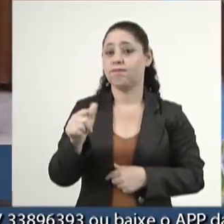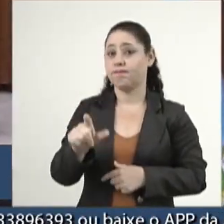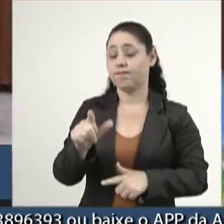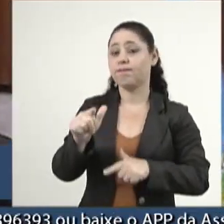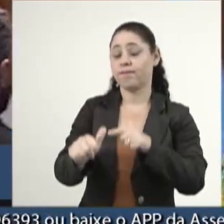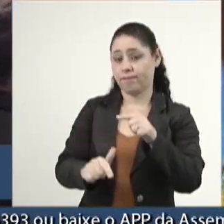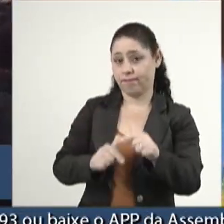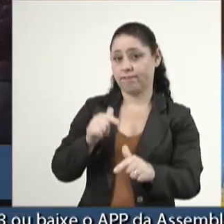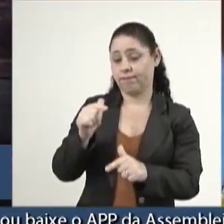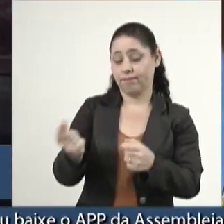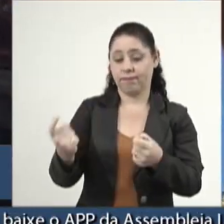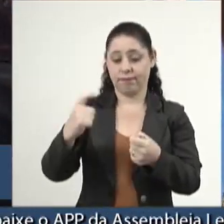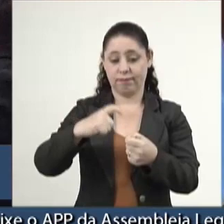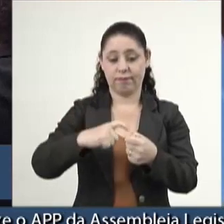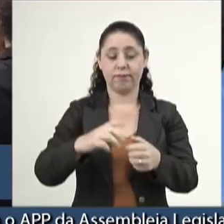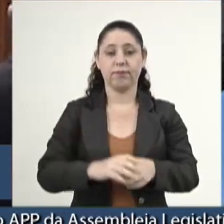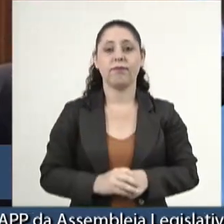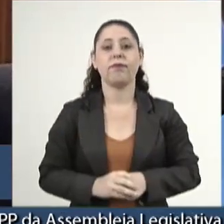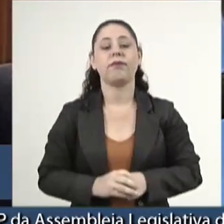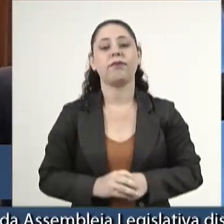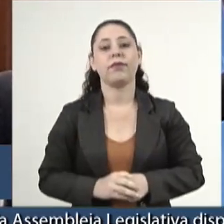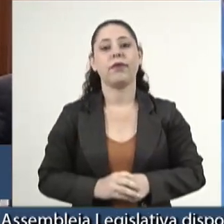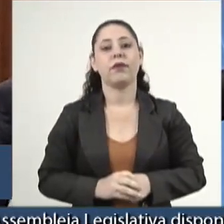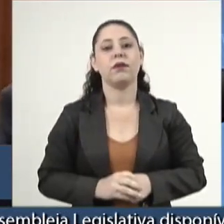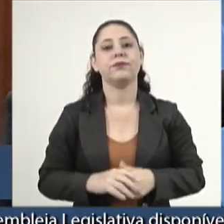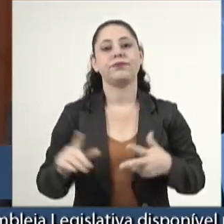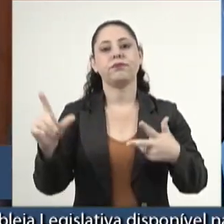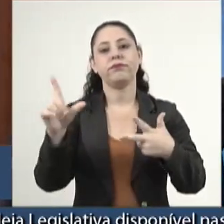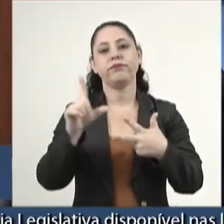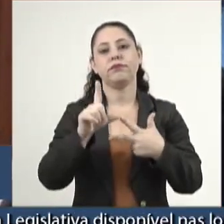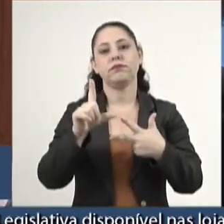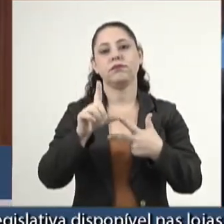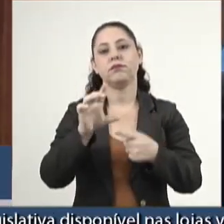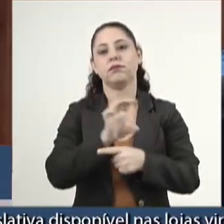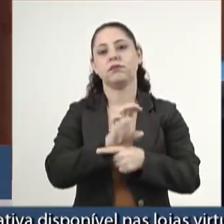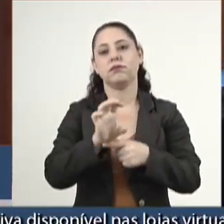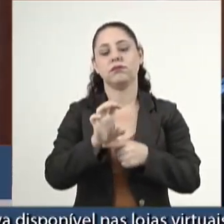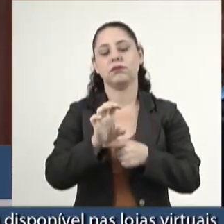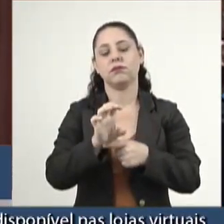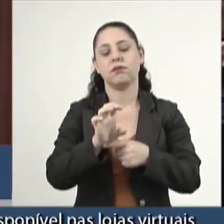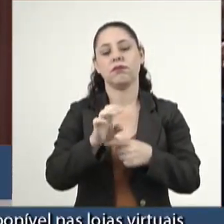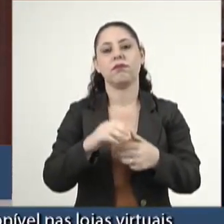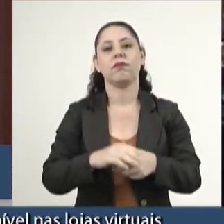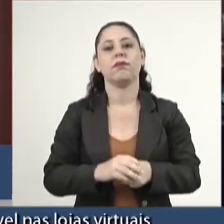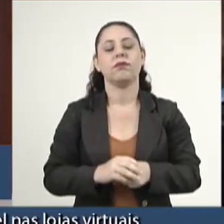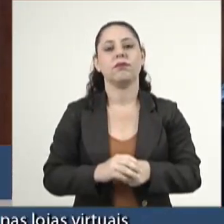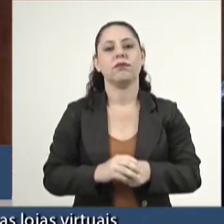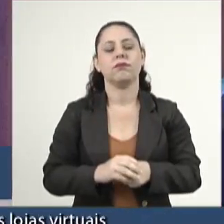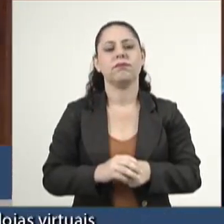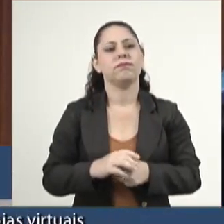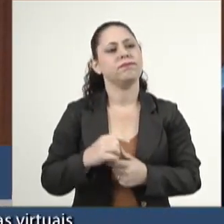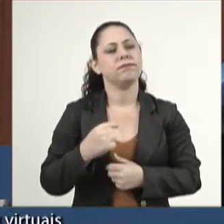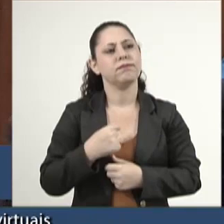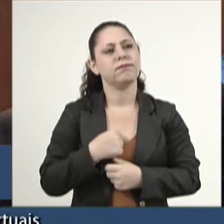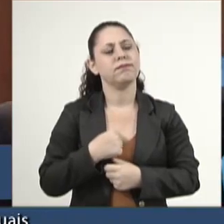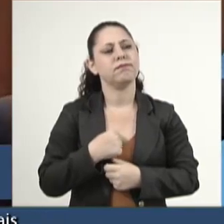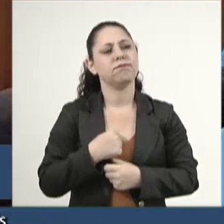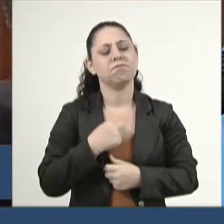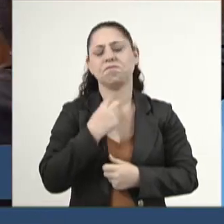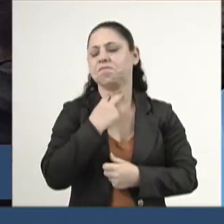atividades aqui no Legislativo Estadual. Eu não poderia deixar